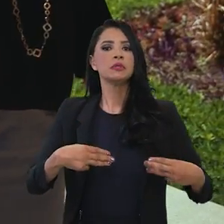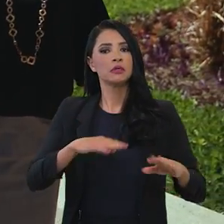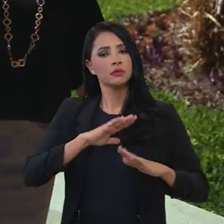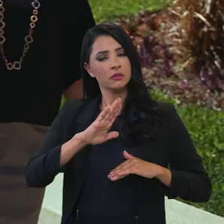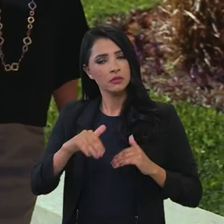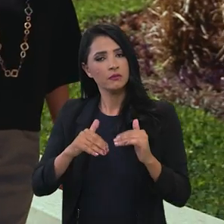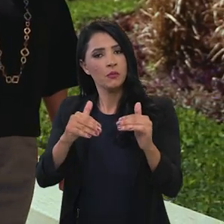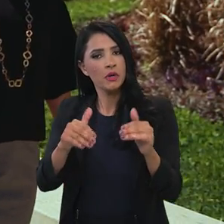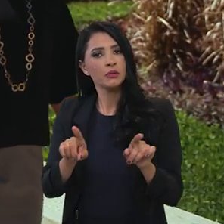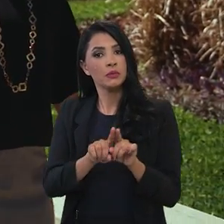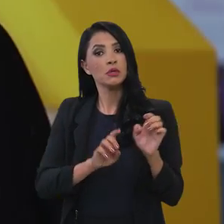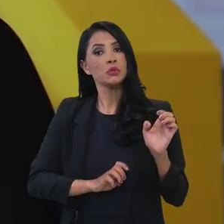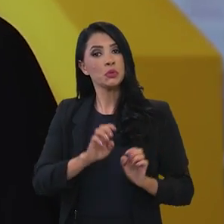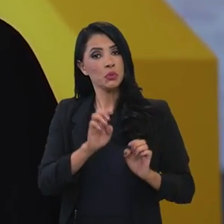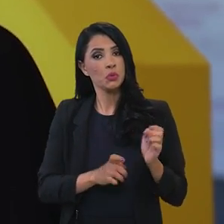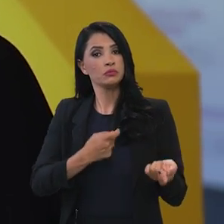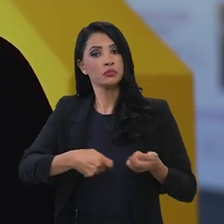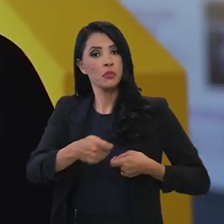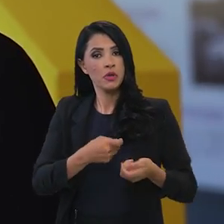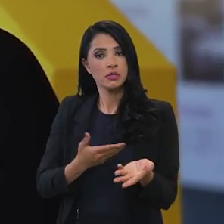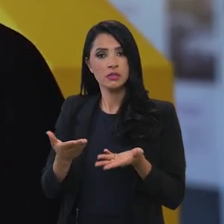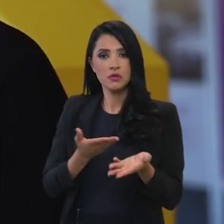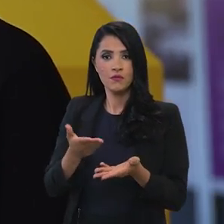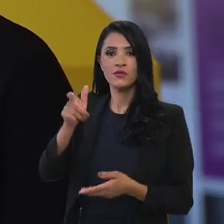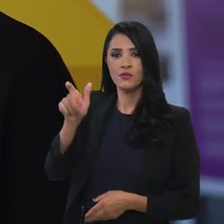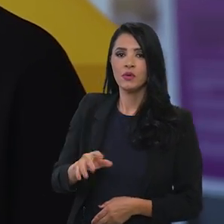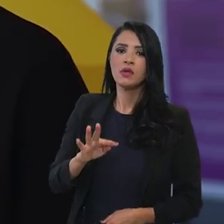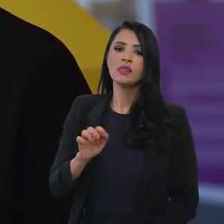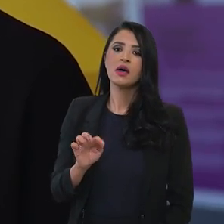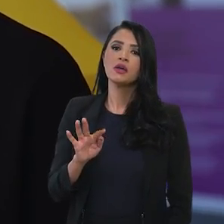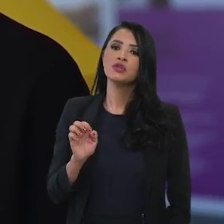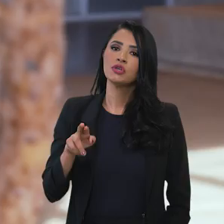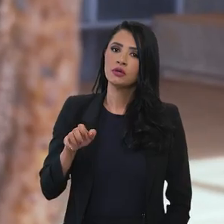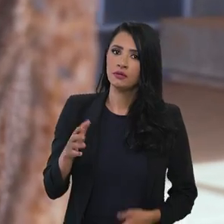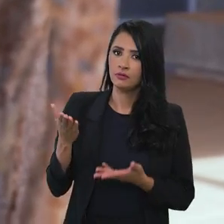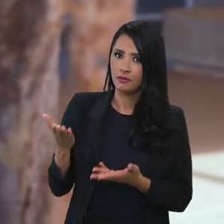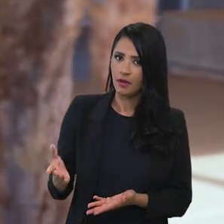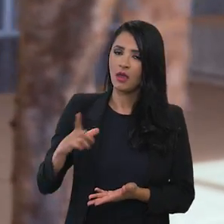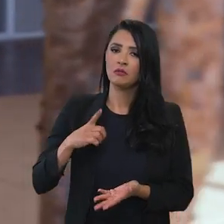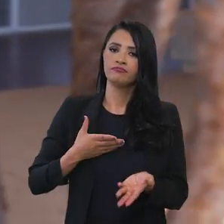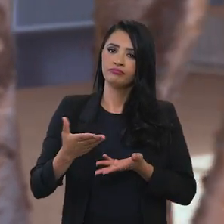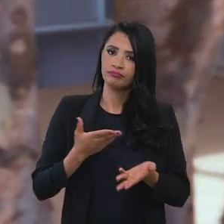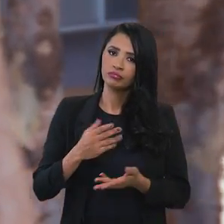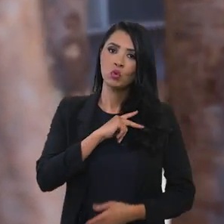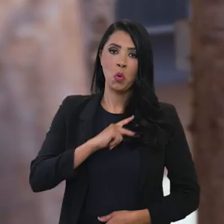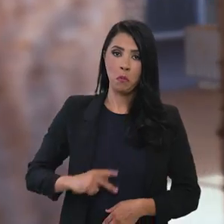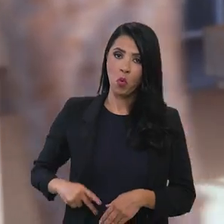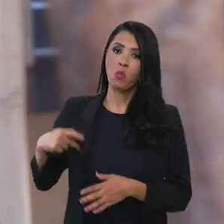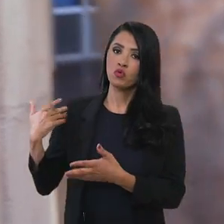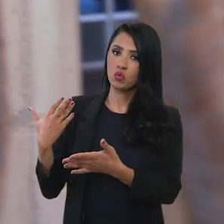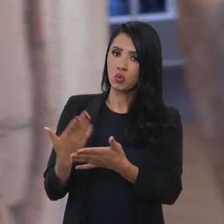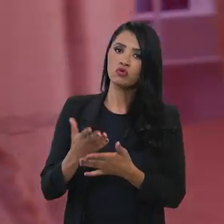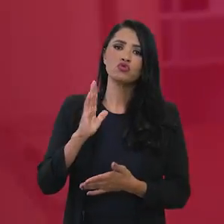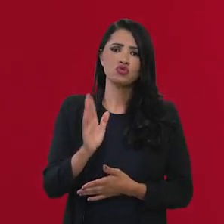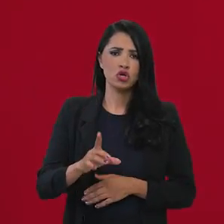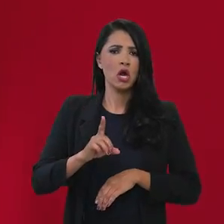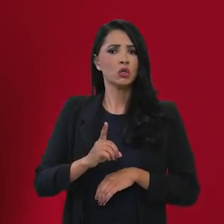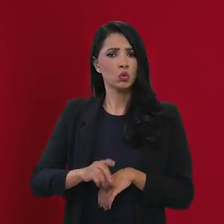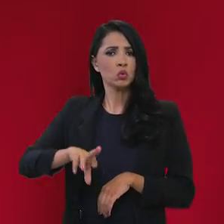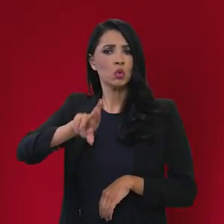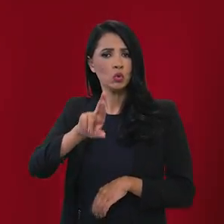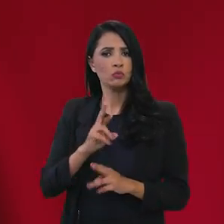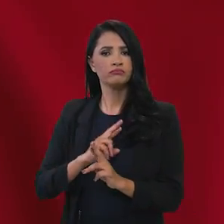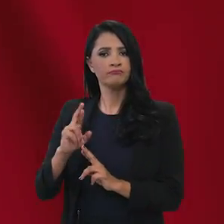Desenvolvimento, Indústria, Comércio e Serviços é Tatiana Prazeres, servidora pública de carreira, doutora em